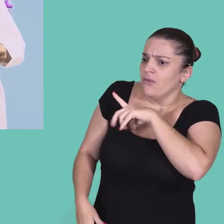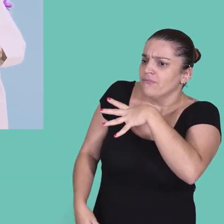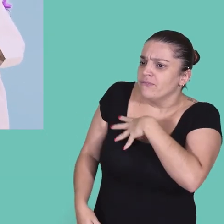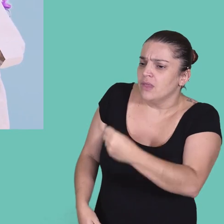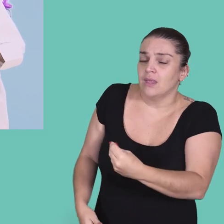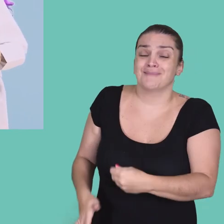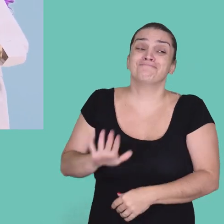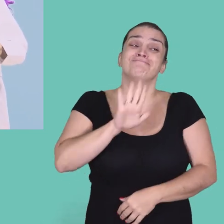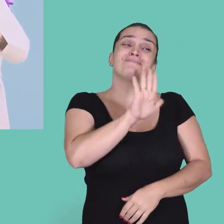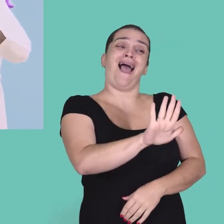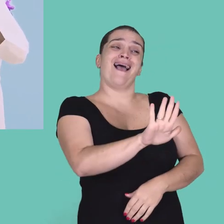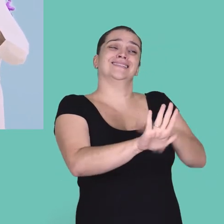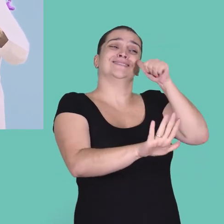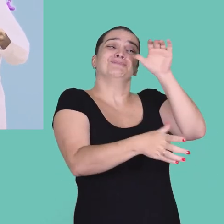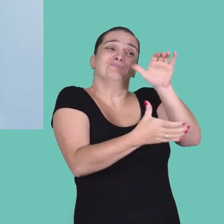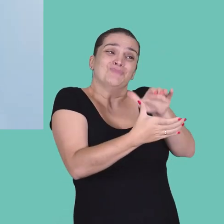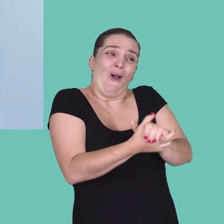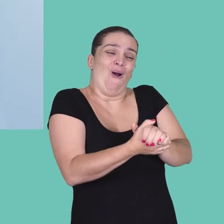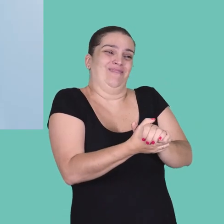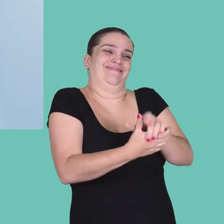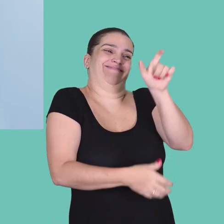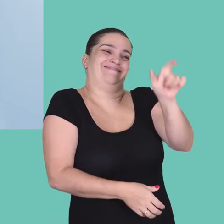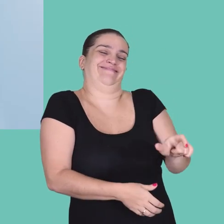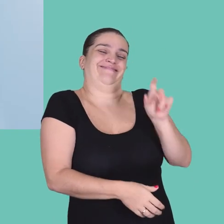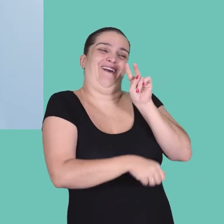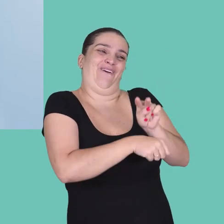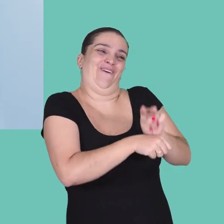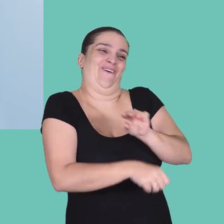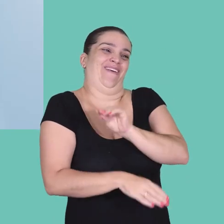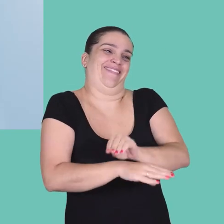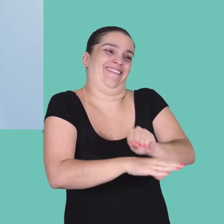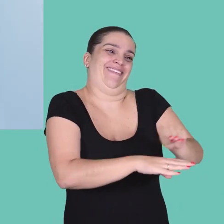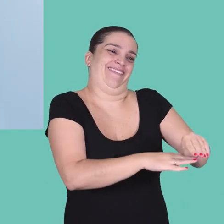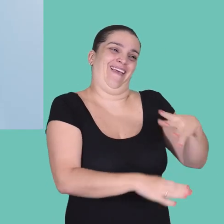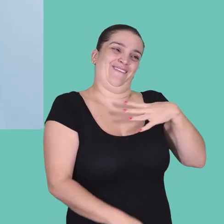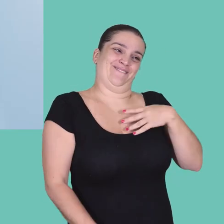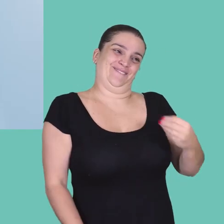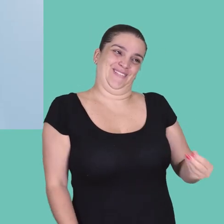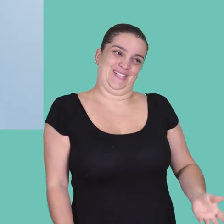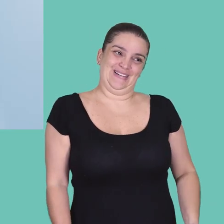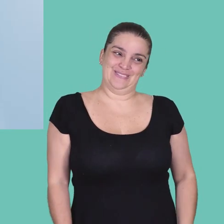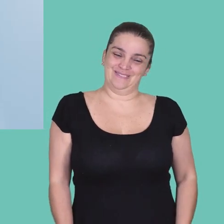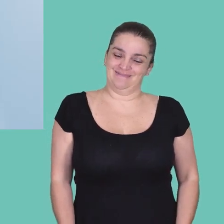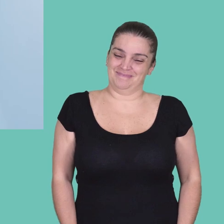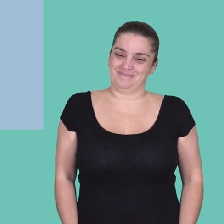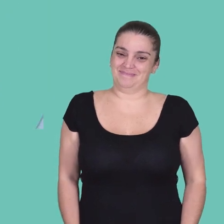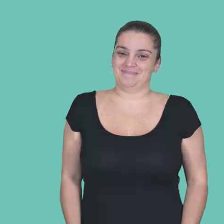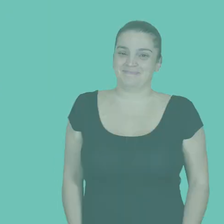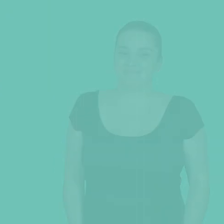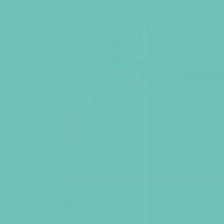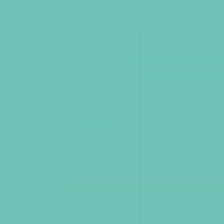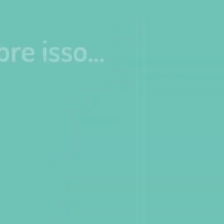o Mateus é casado e tem dois filhos. é a mulher de Mateus que cuida dos filhos.